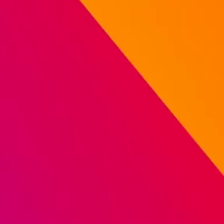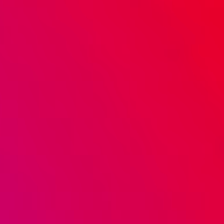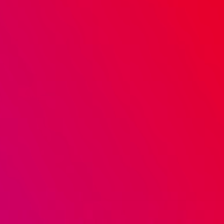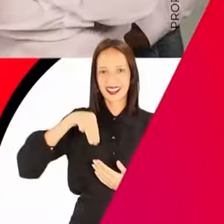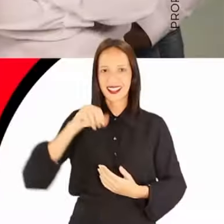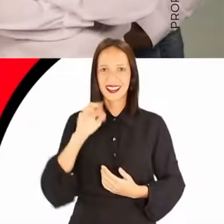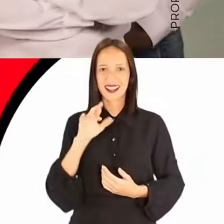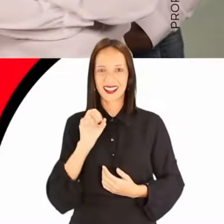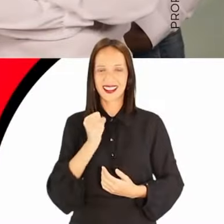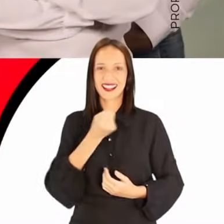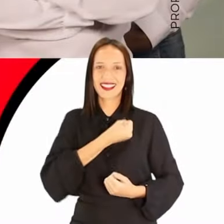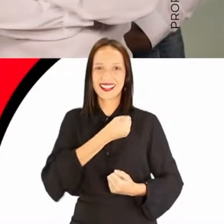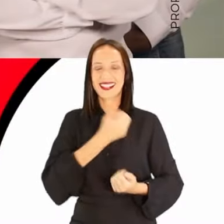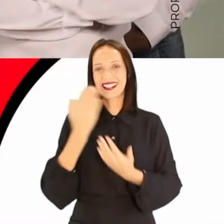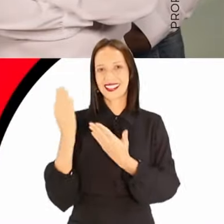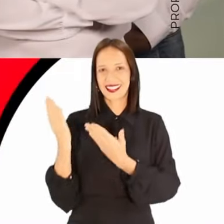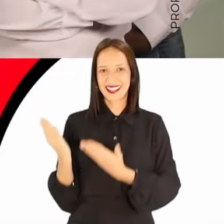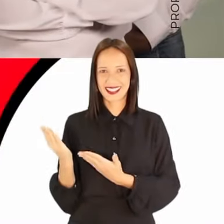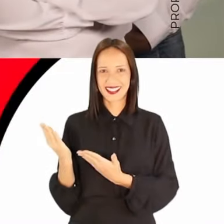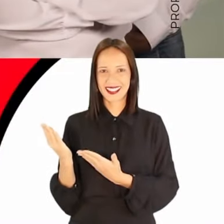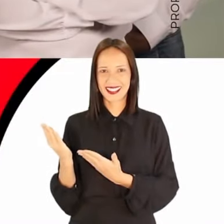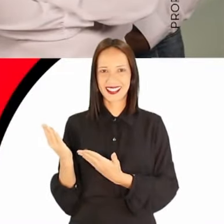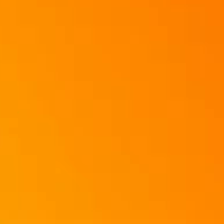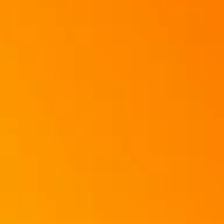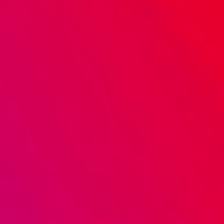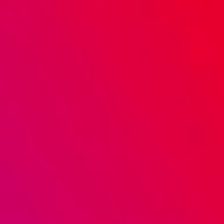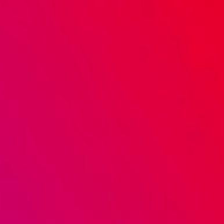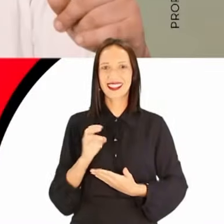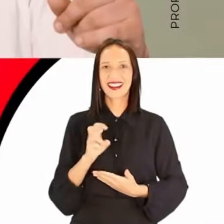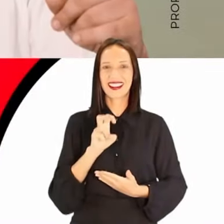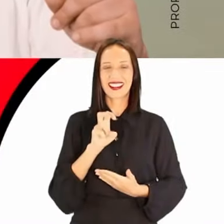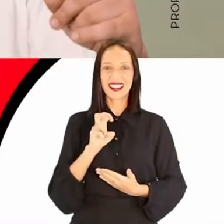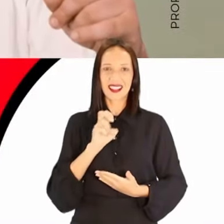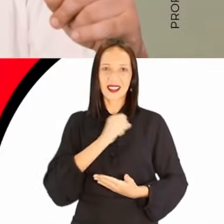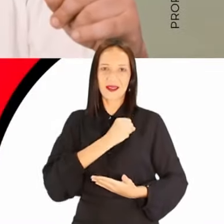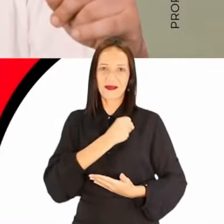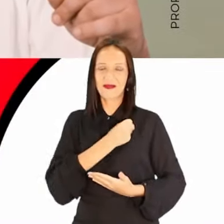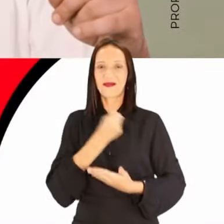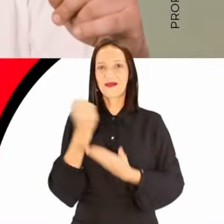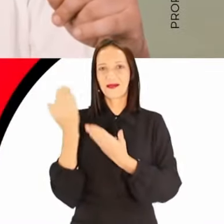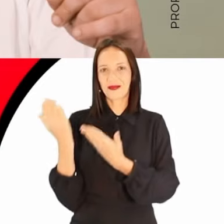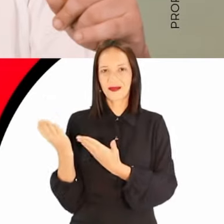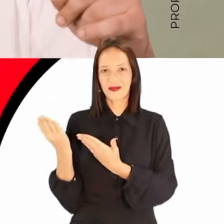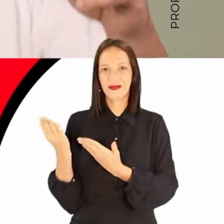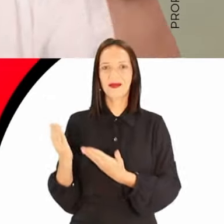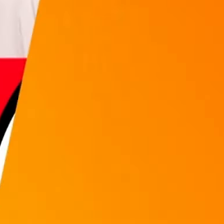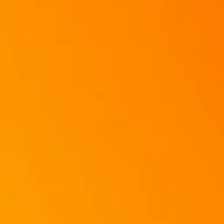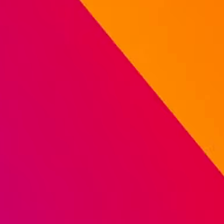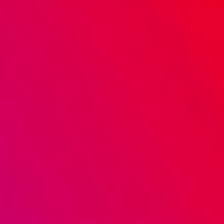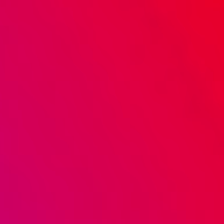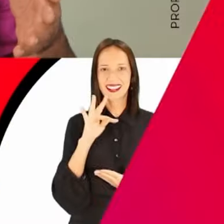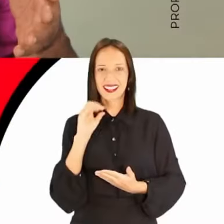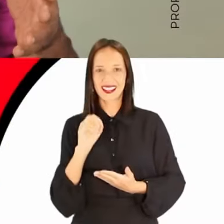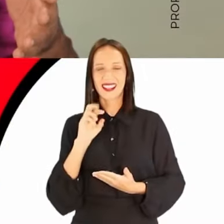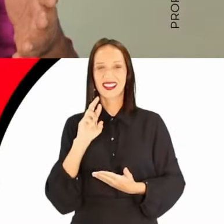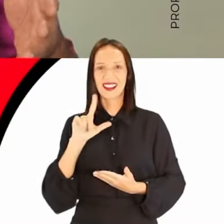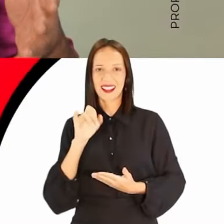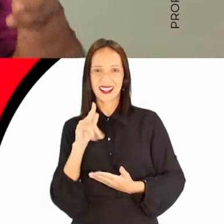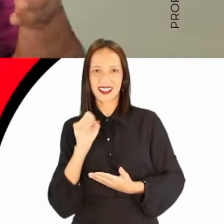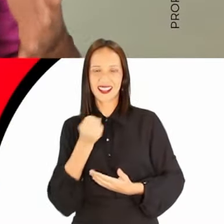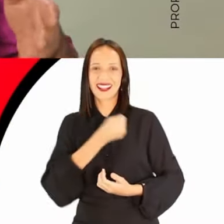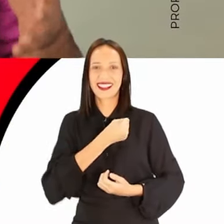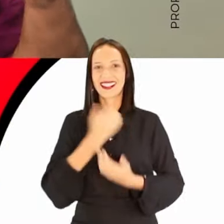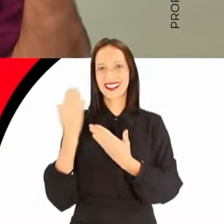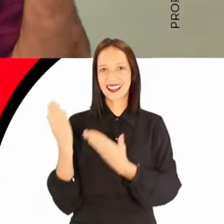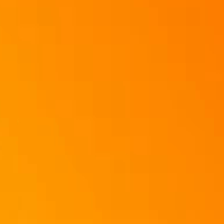-7. Marcos Coletivo Luiz Gama, 50-100. 50-6-0, ovelha que eu quero. Santo Legaliza,